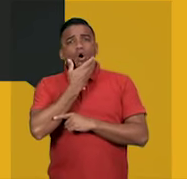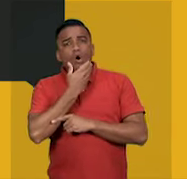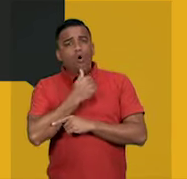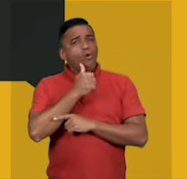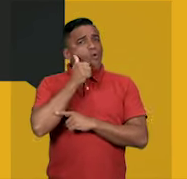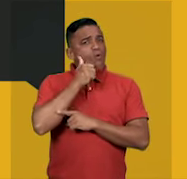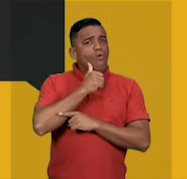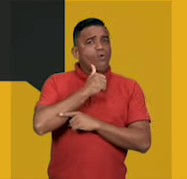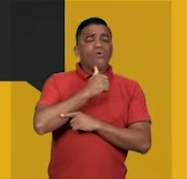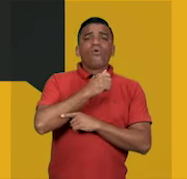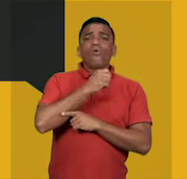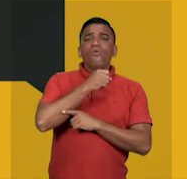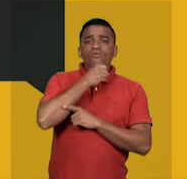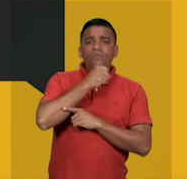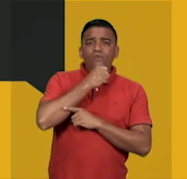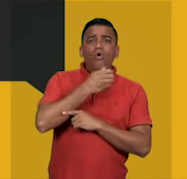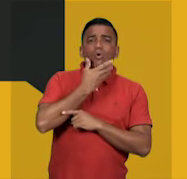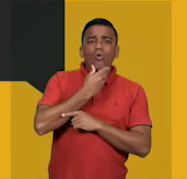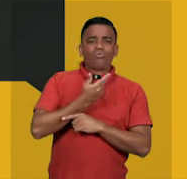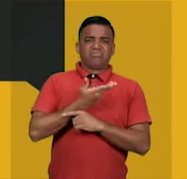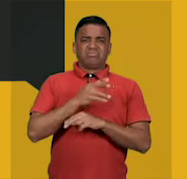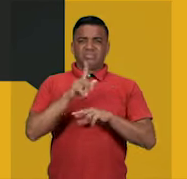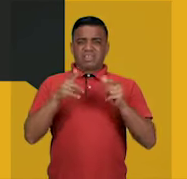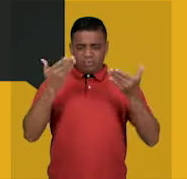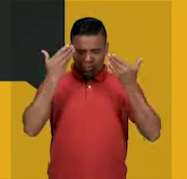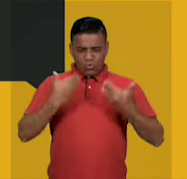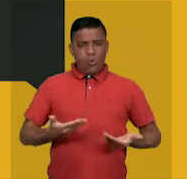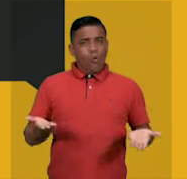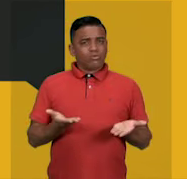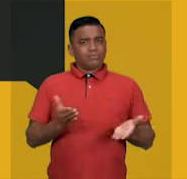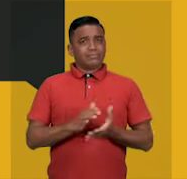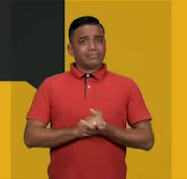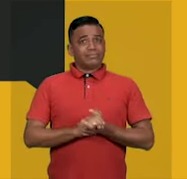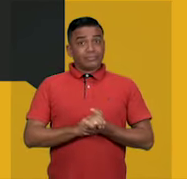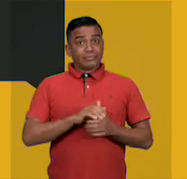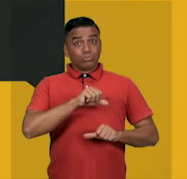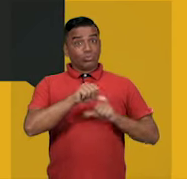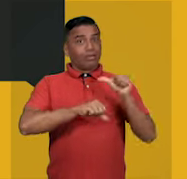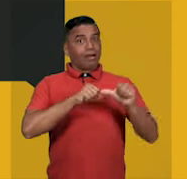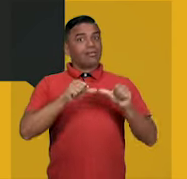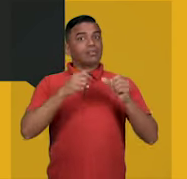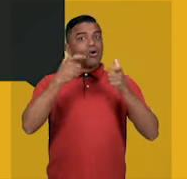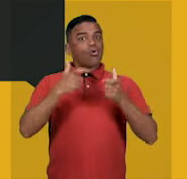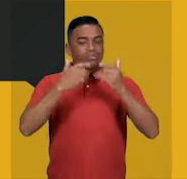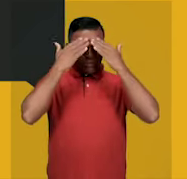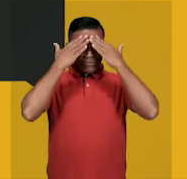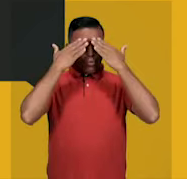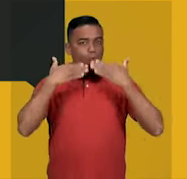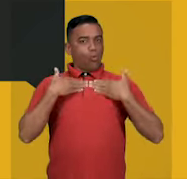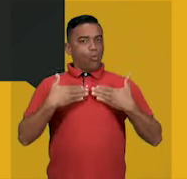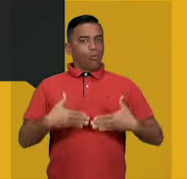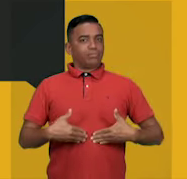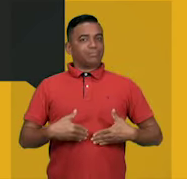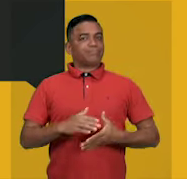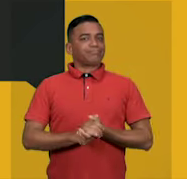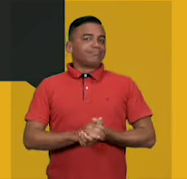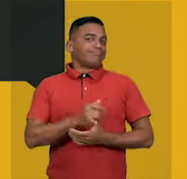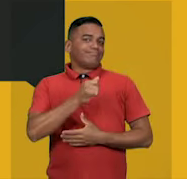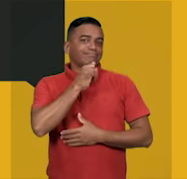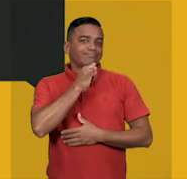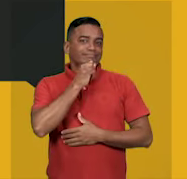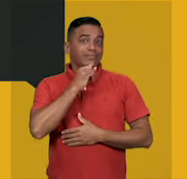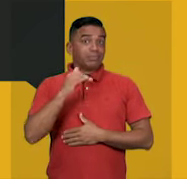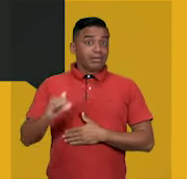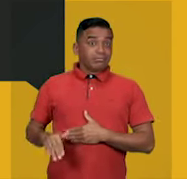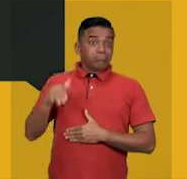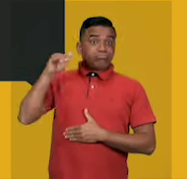A puberdade traz mudanças corporais que incluem crescimento rápido,